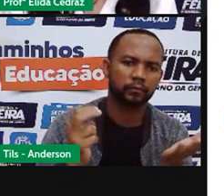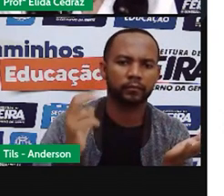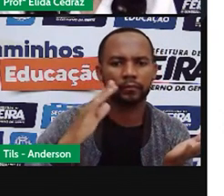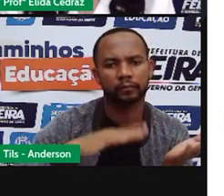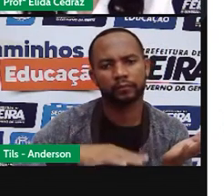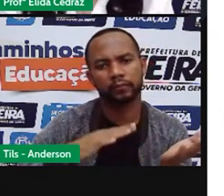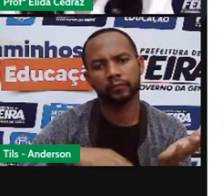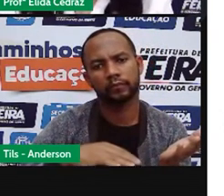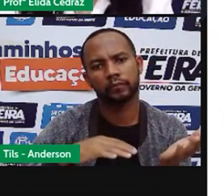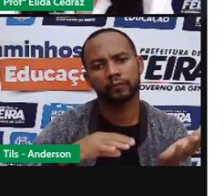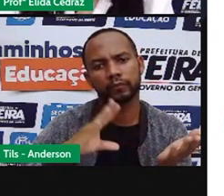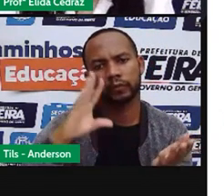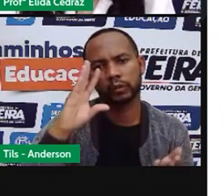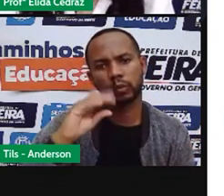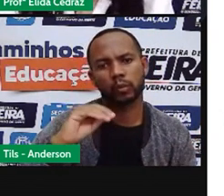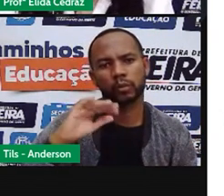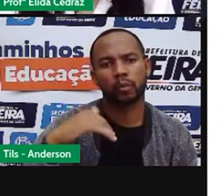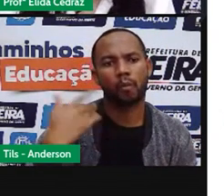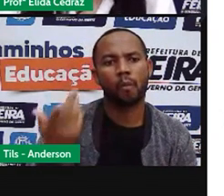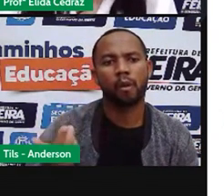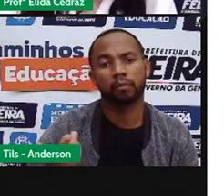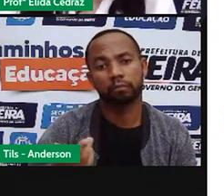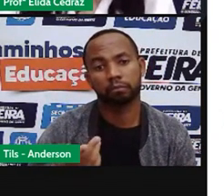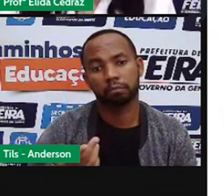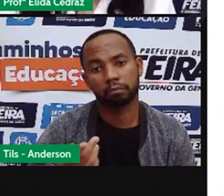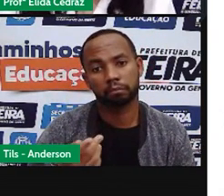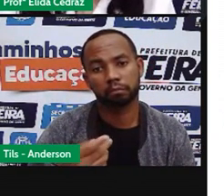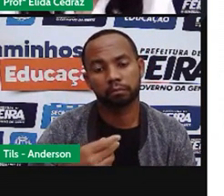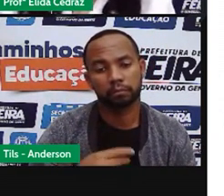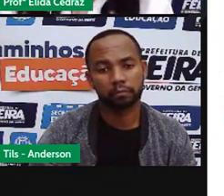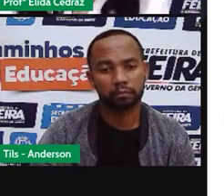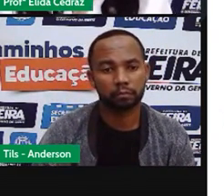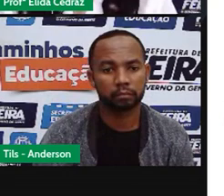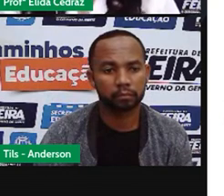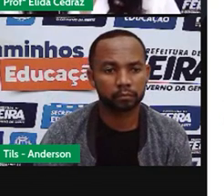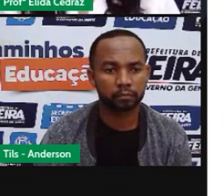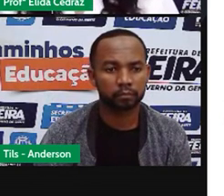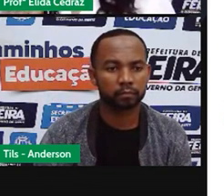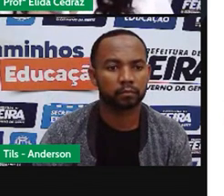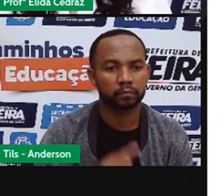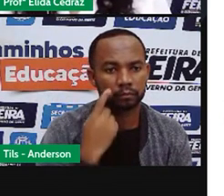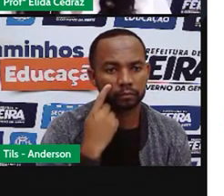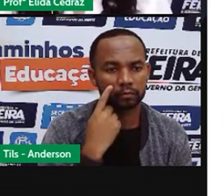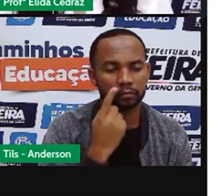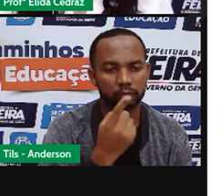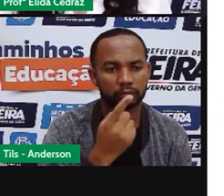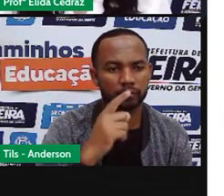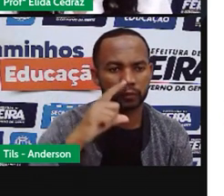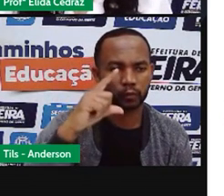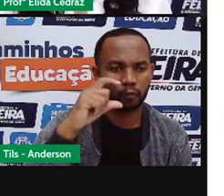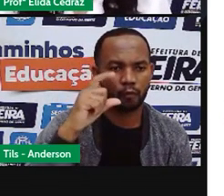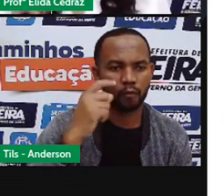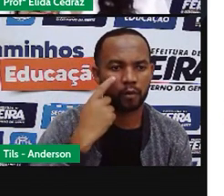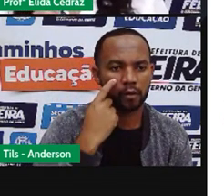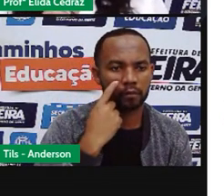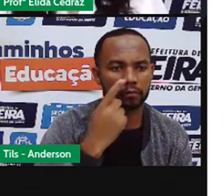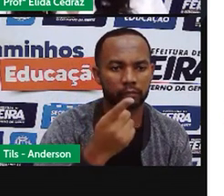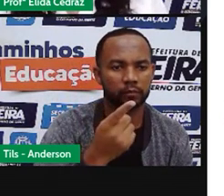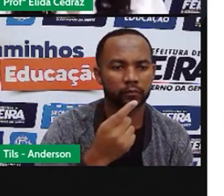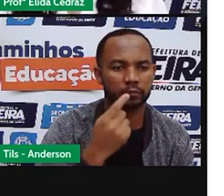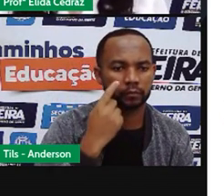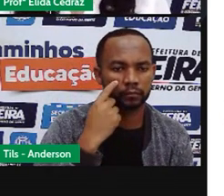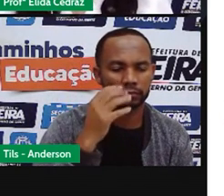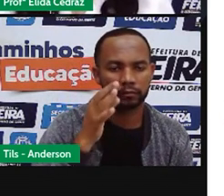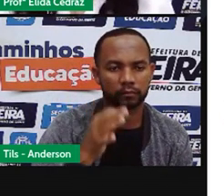aos quadros, considerando o sol destacado. Peguei as imagens lá que você marcou o X no sol